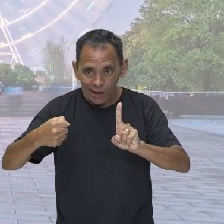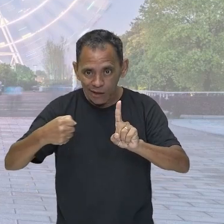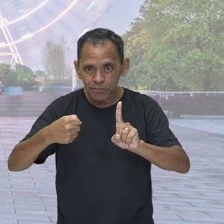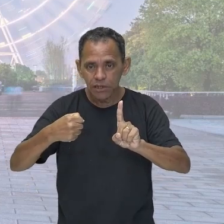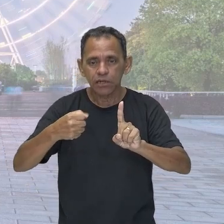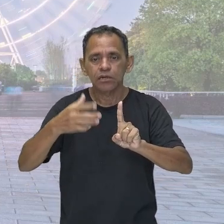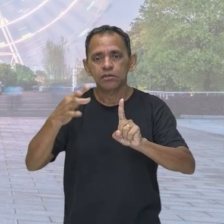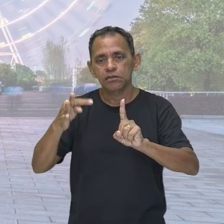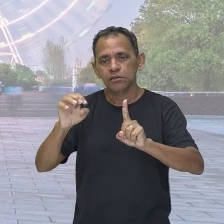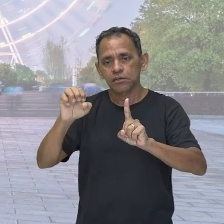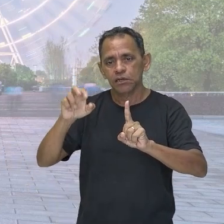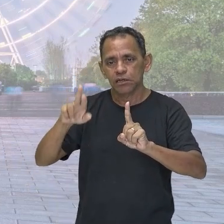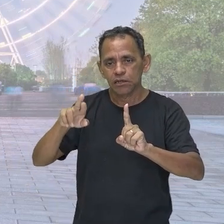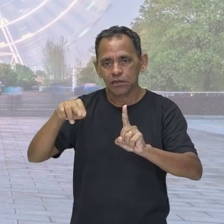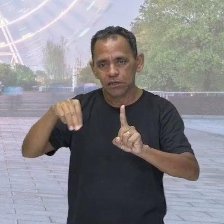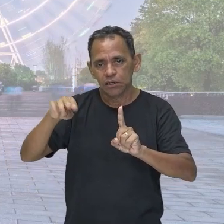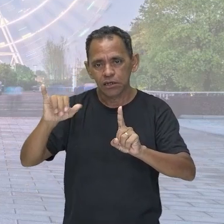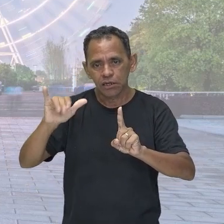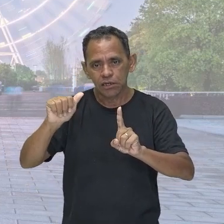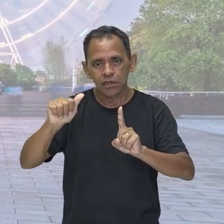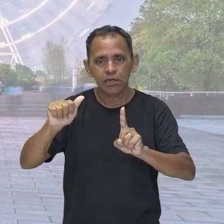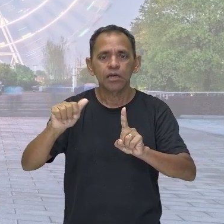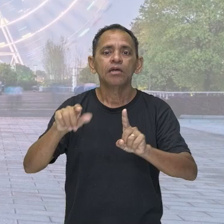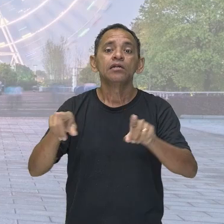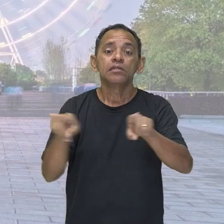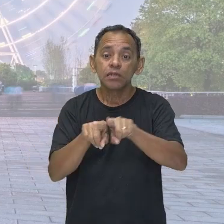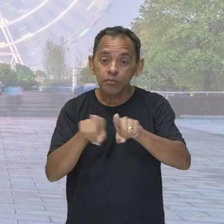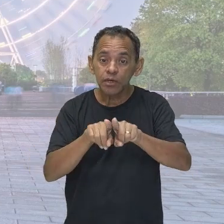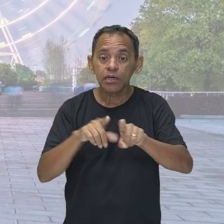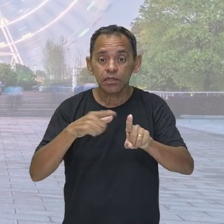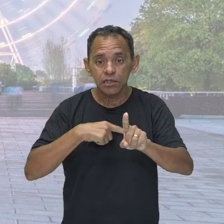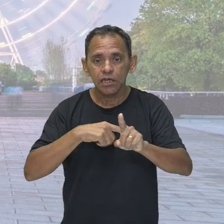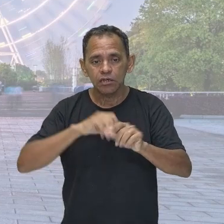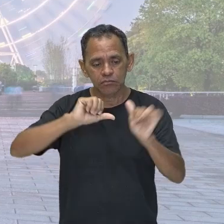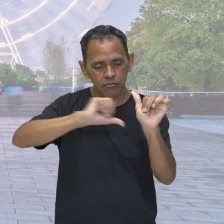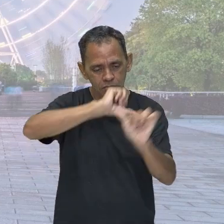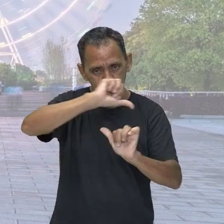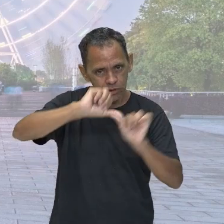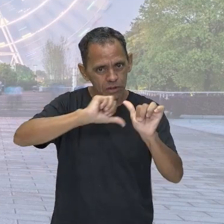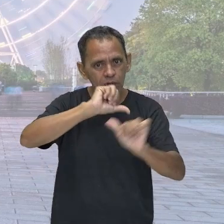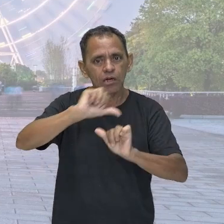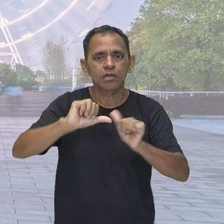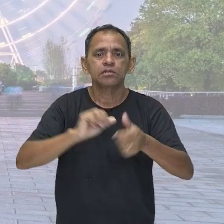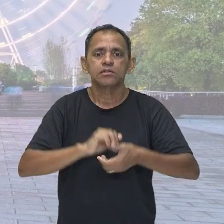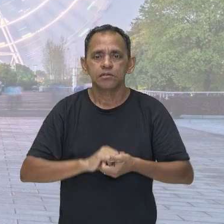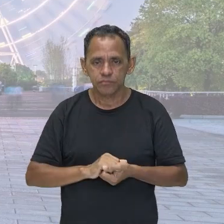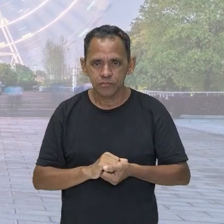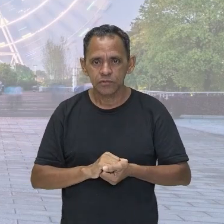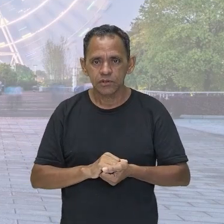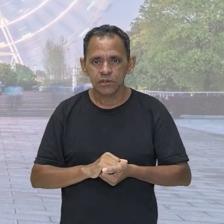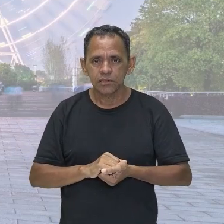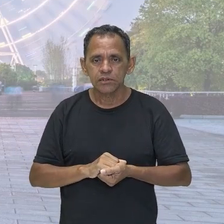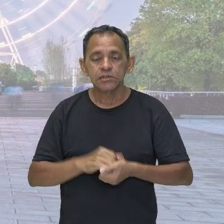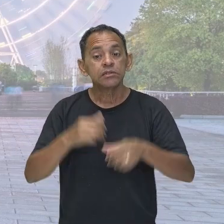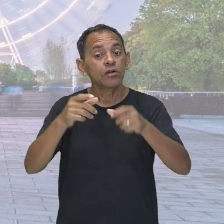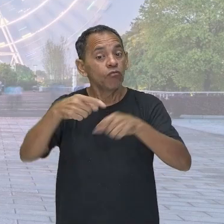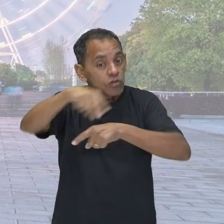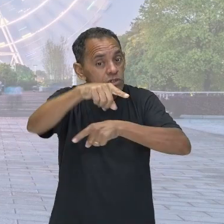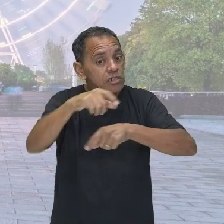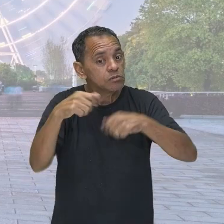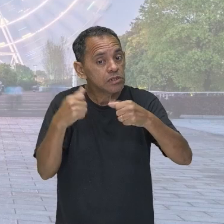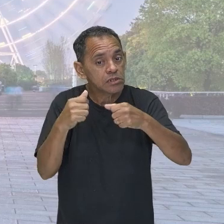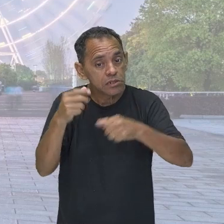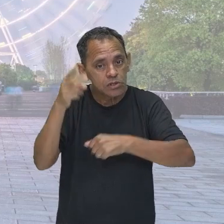tá? De transformação de energia. Tu pode anotar aí pra ti. E lembra sempre, tatua no teu coração, pessoal. A energia